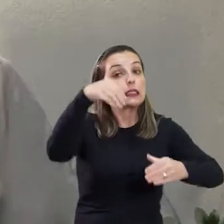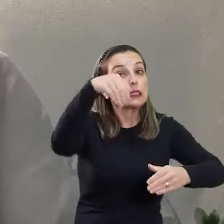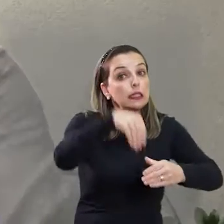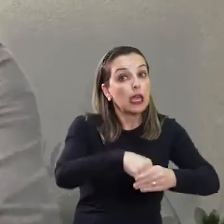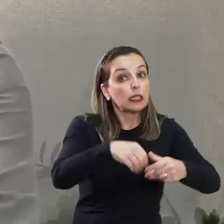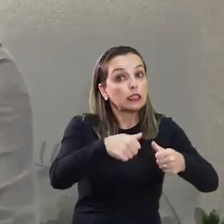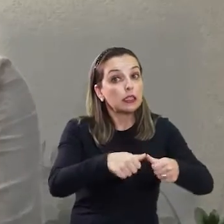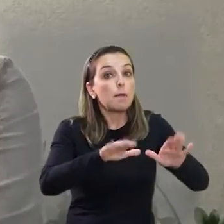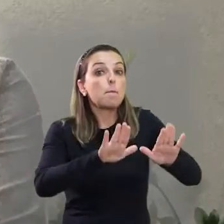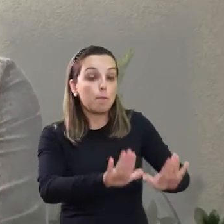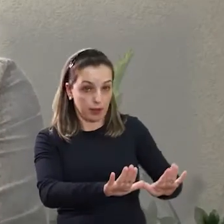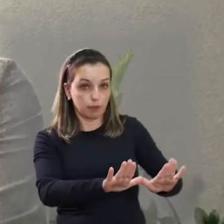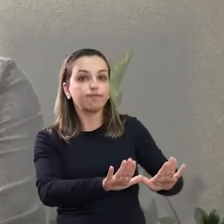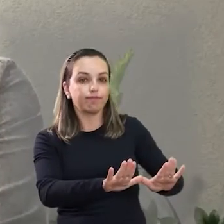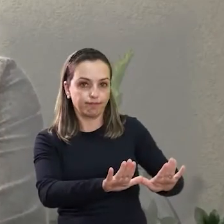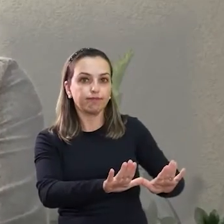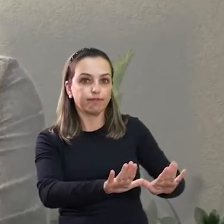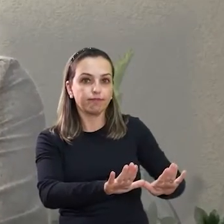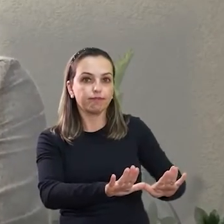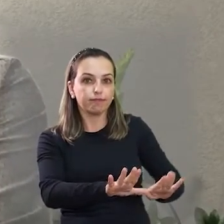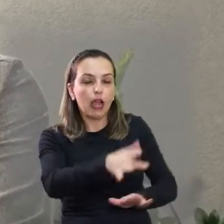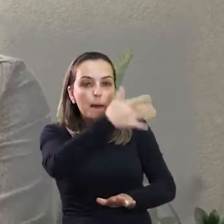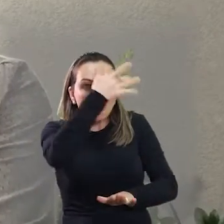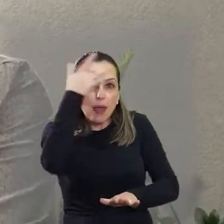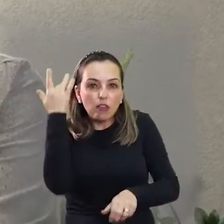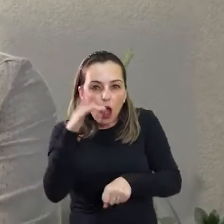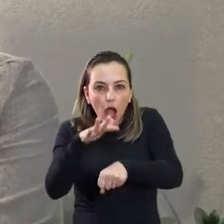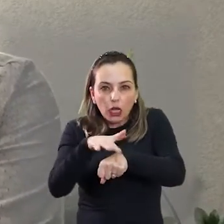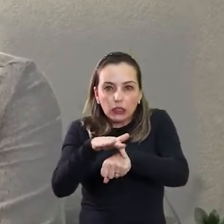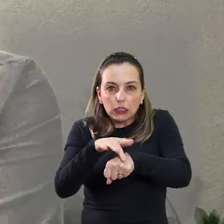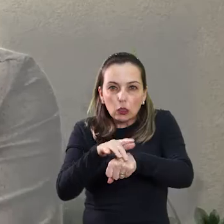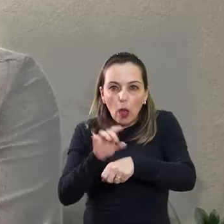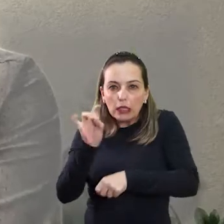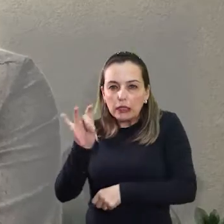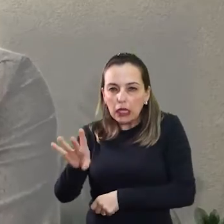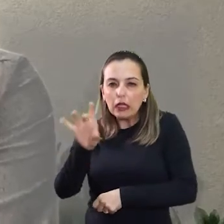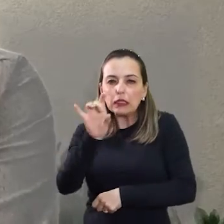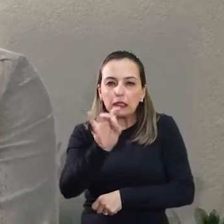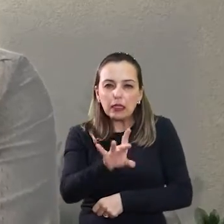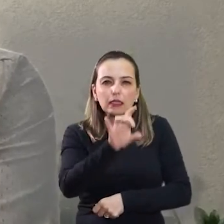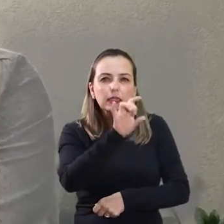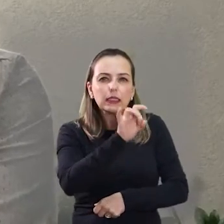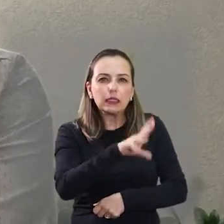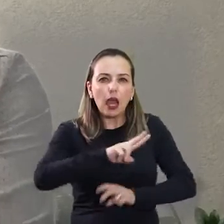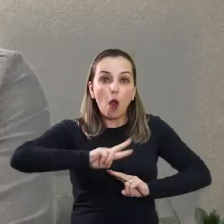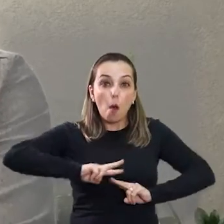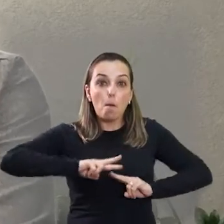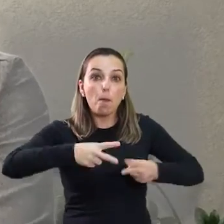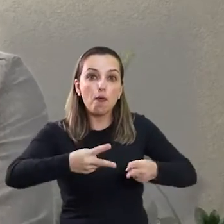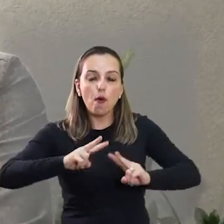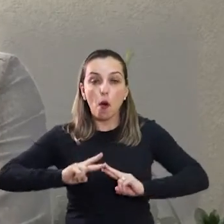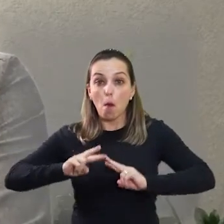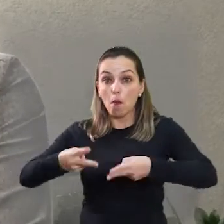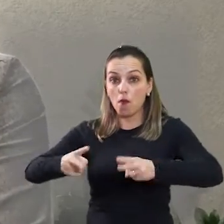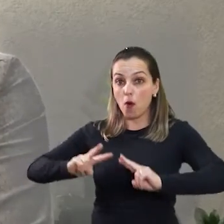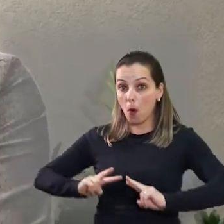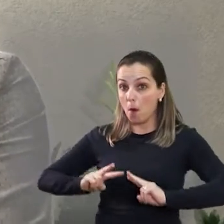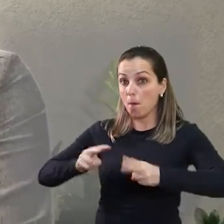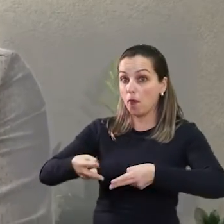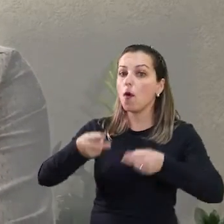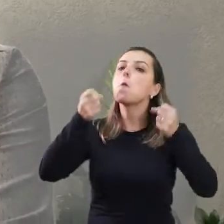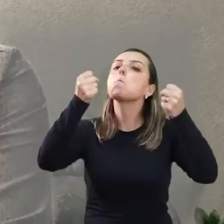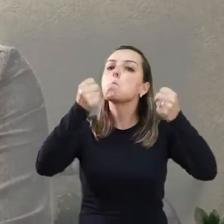É isso, gente. O correto é a gente respeitar o isolamento da forma como for possível.